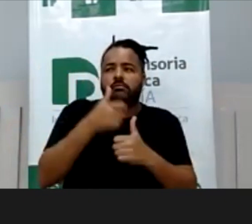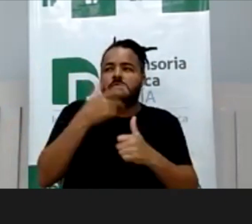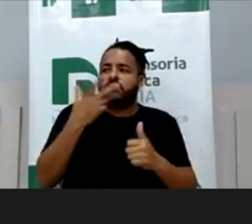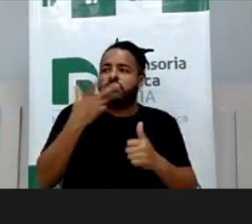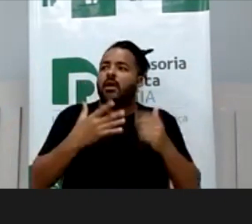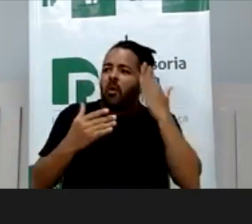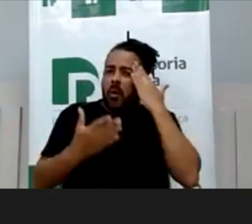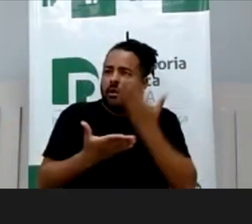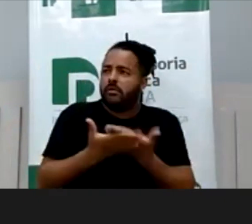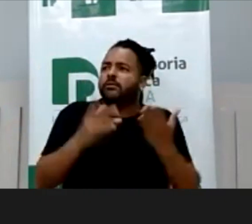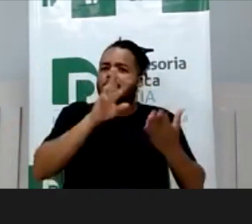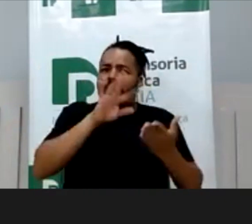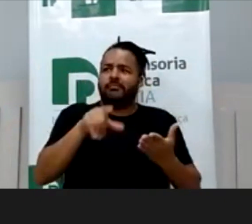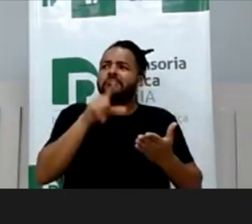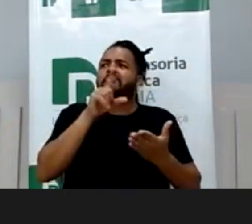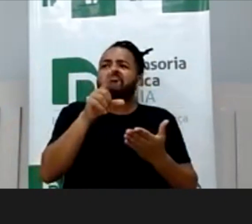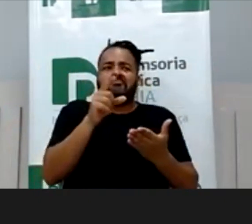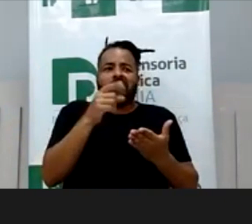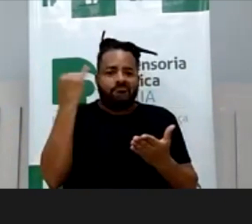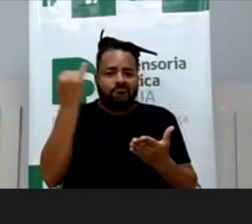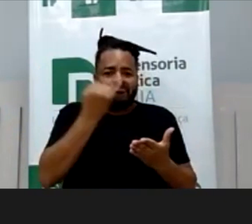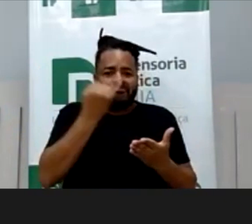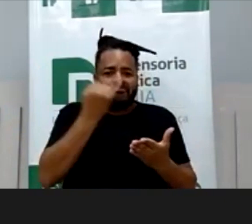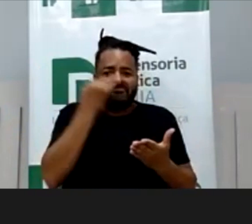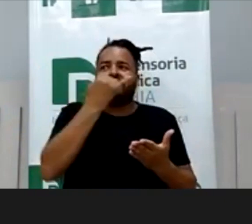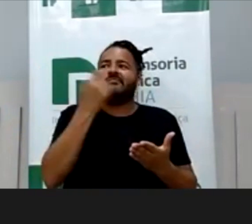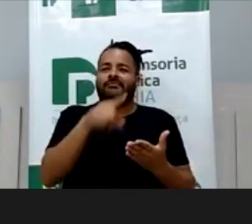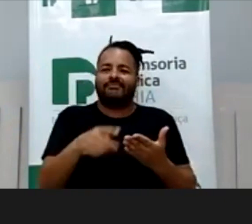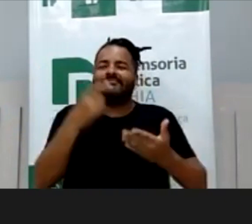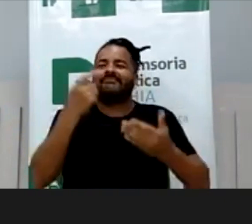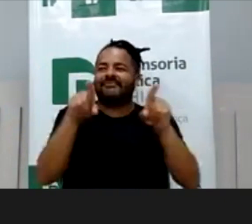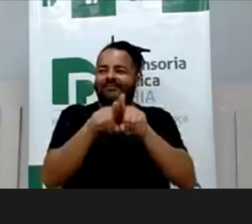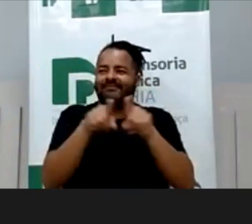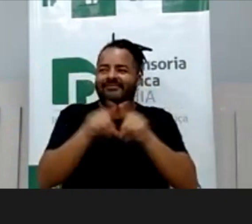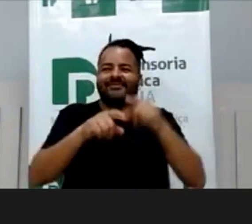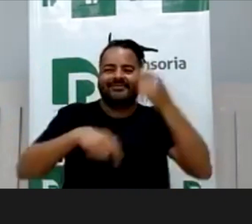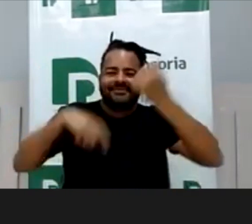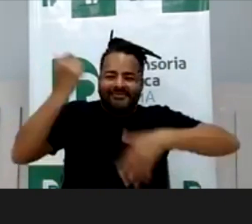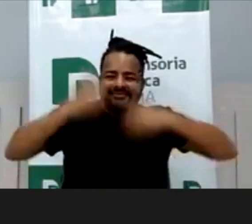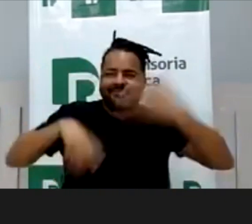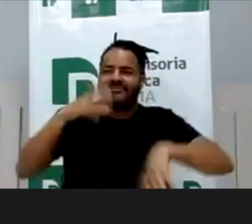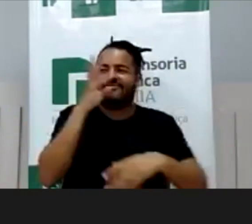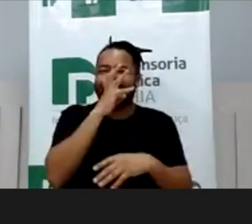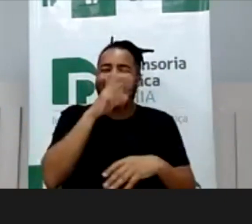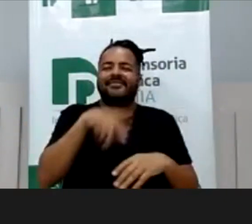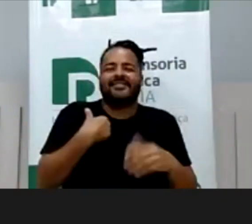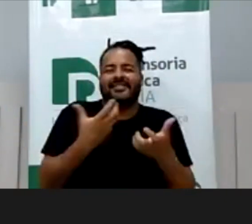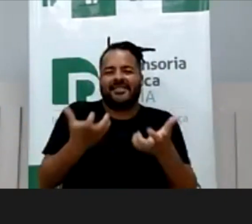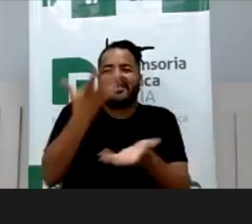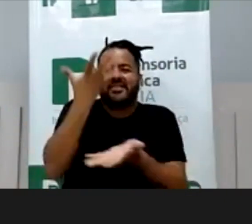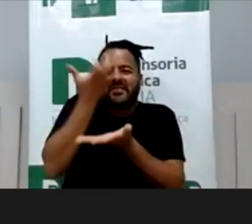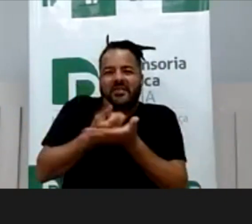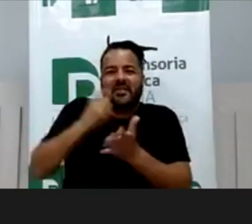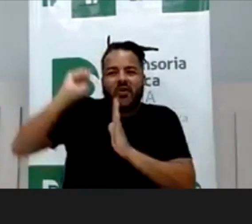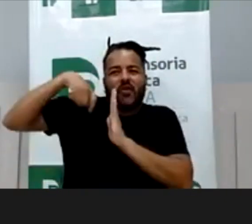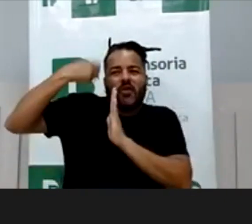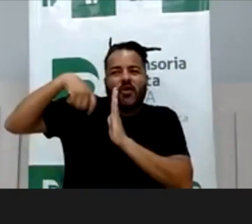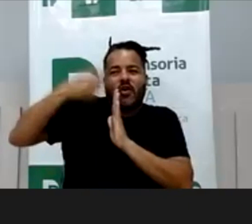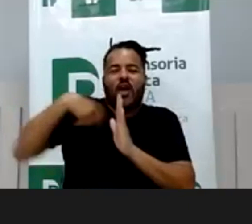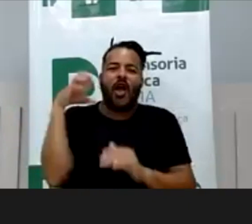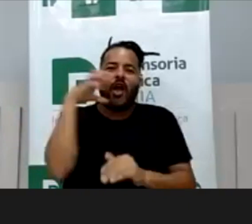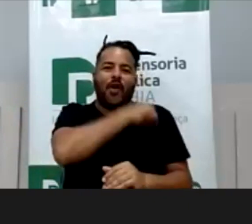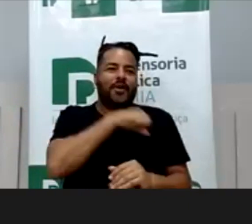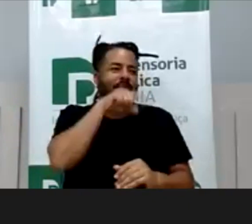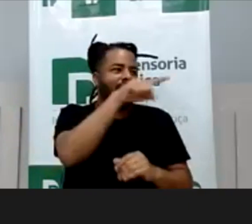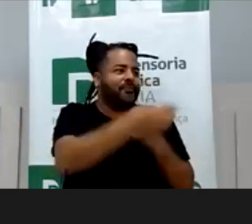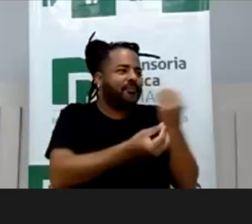acho instituição essencial e quero colaborar o máximo possível. Então, eu vou gravar o videozinho de quatro minutos logo, depois você me diz,